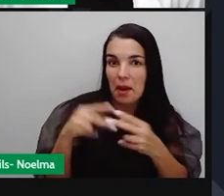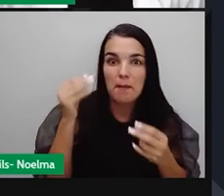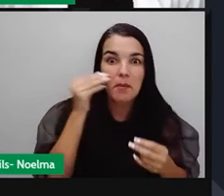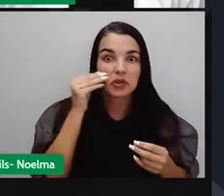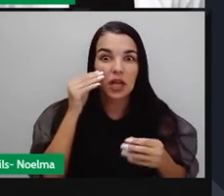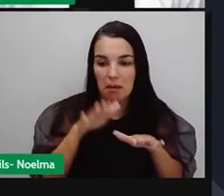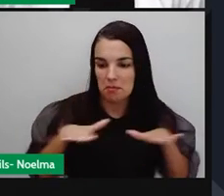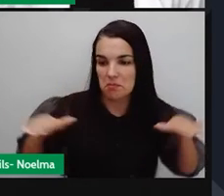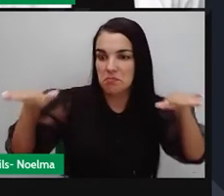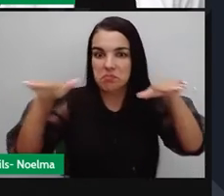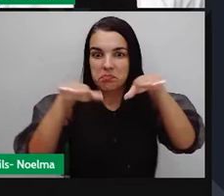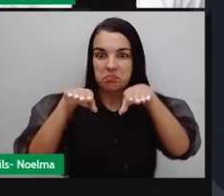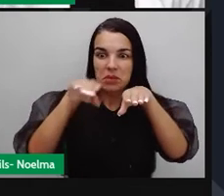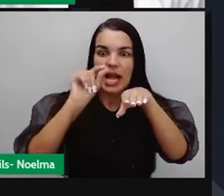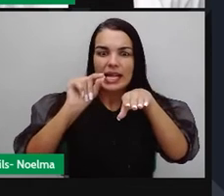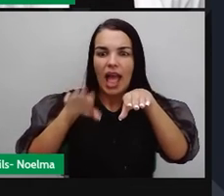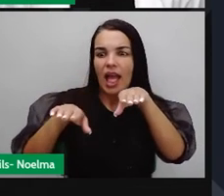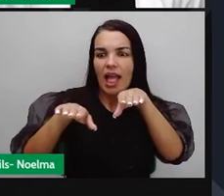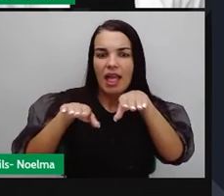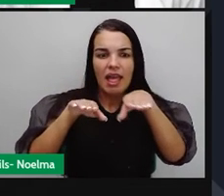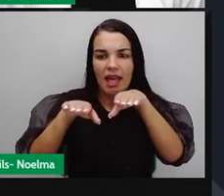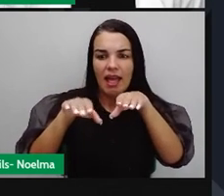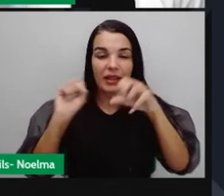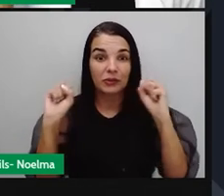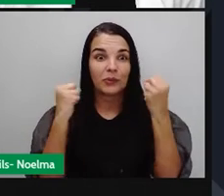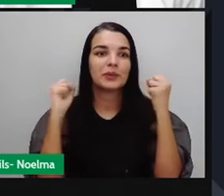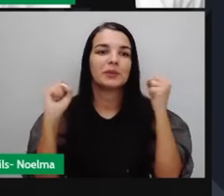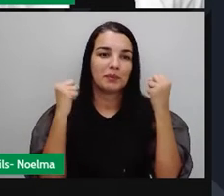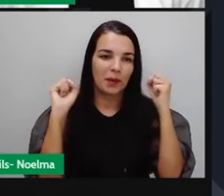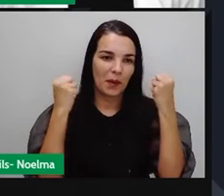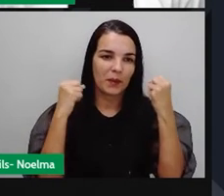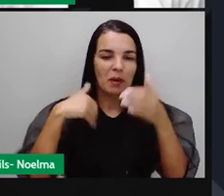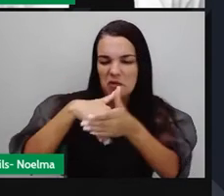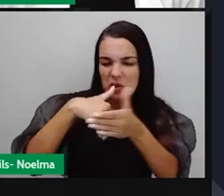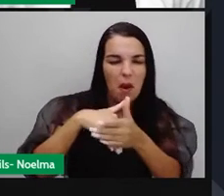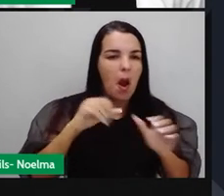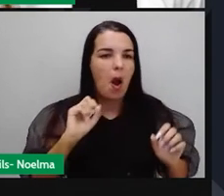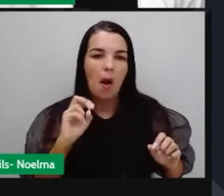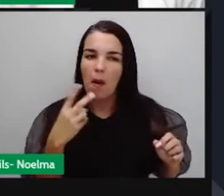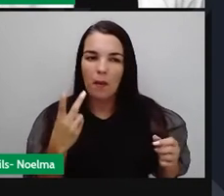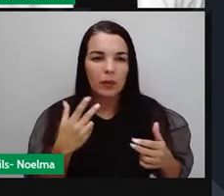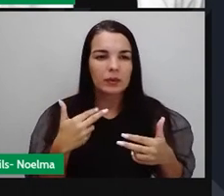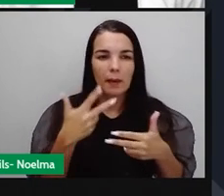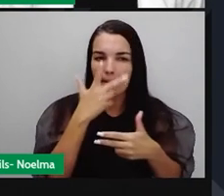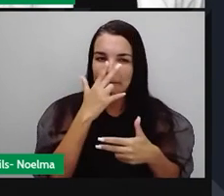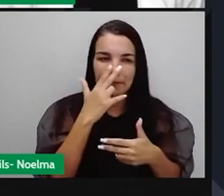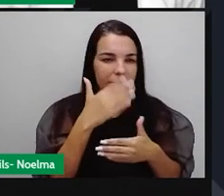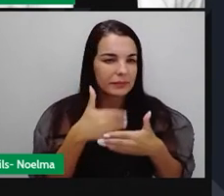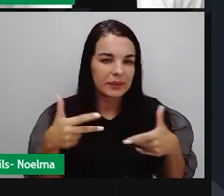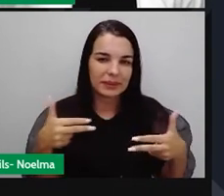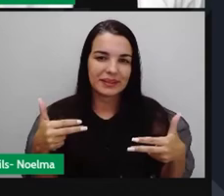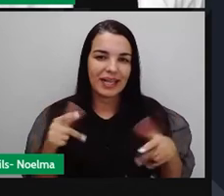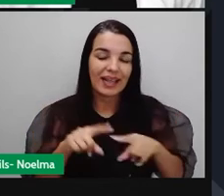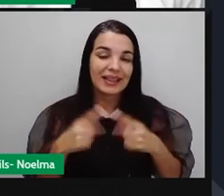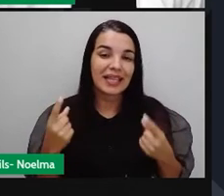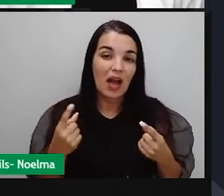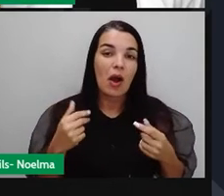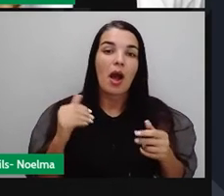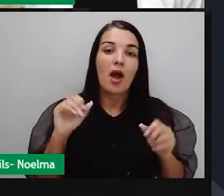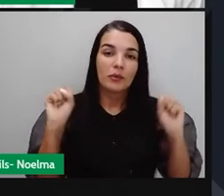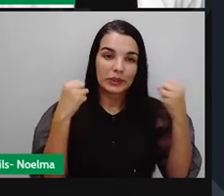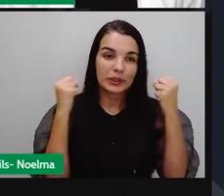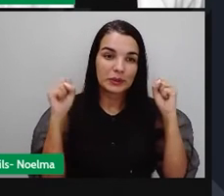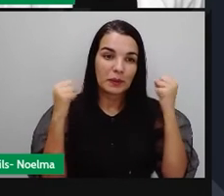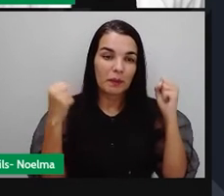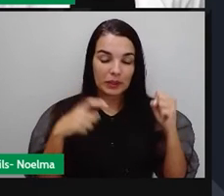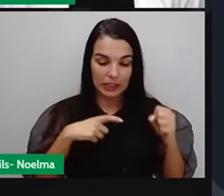dentro das quadras, das pistas e dos campos, que era a Olimpíada. E a Olimpíada o bicho pegava, os dois disputavam